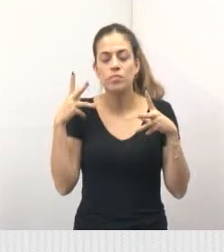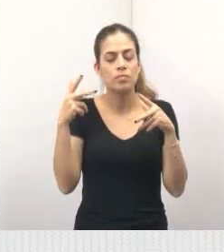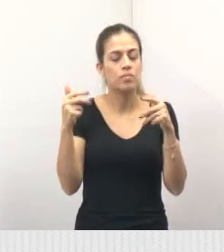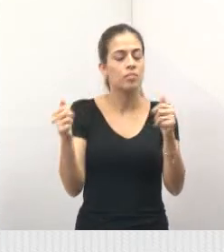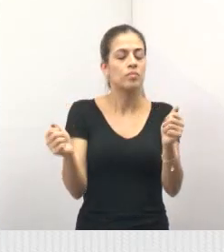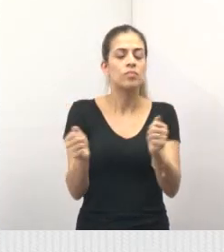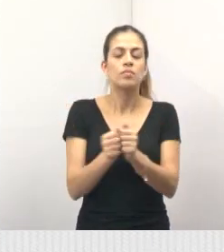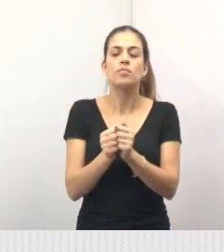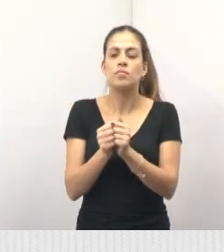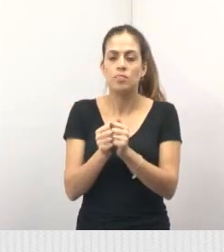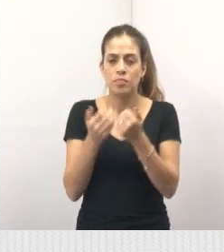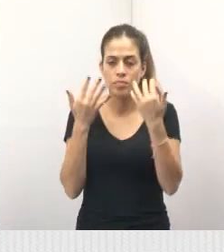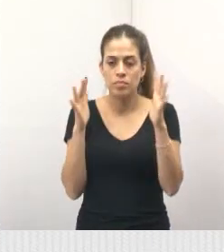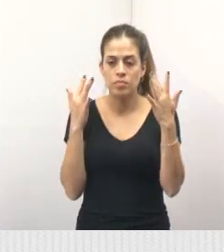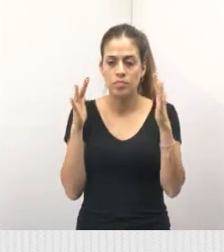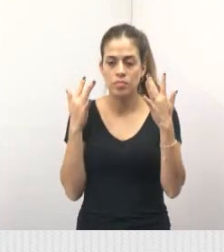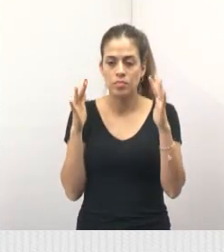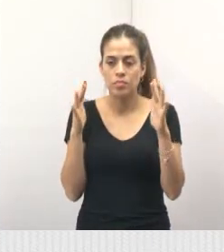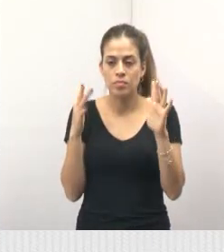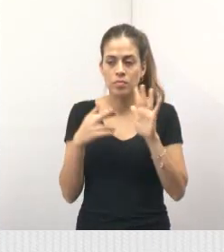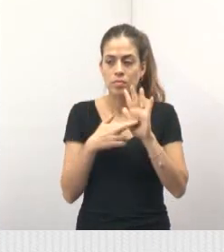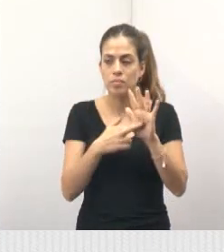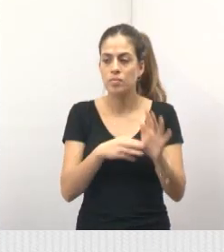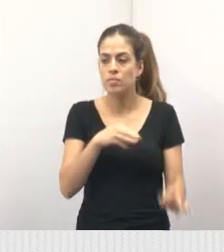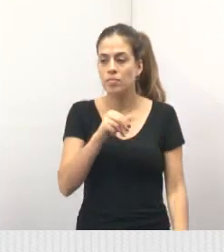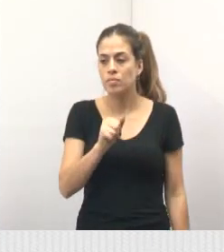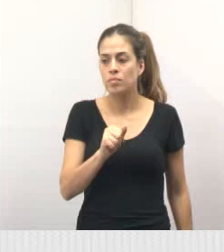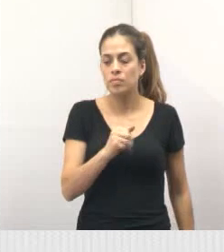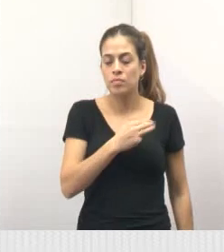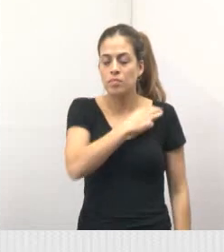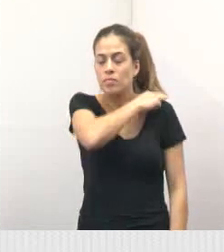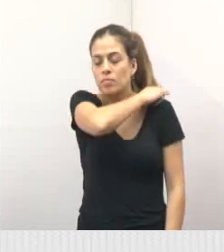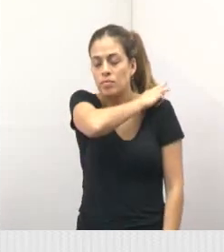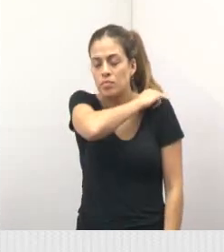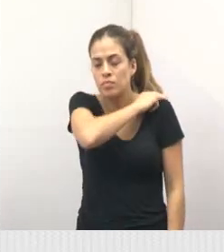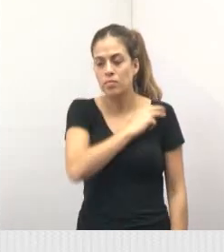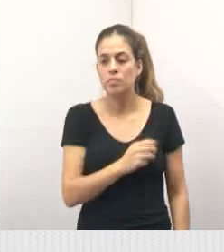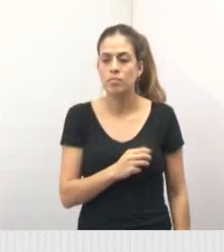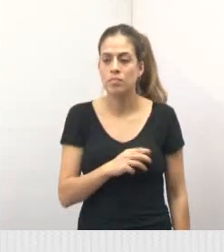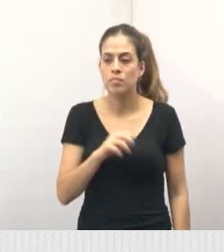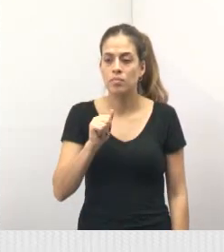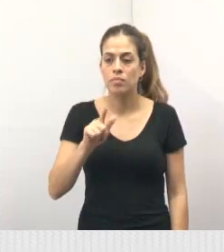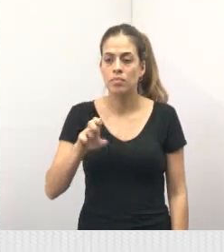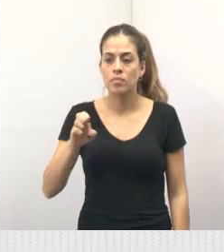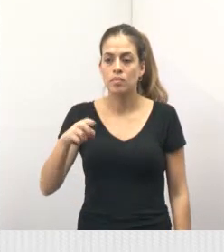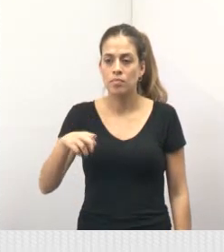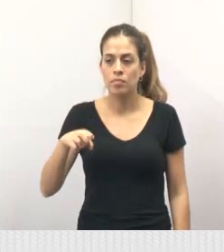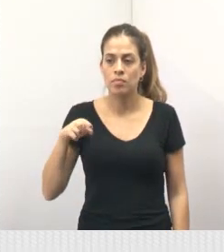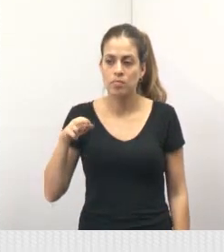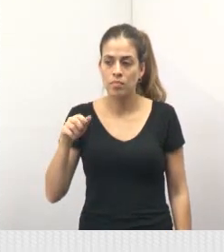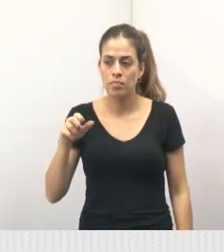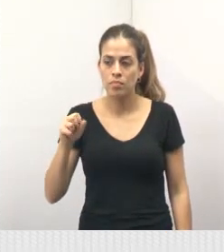os parabéns nas pessoas do Major Alessandro e da Tenente Débora e do Bombeiro Leandro.